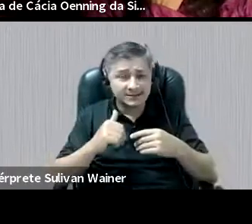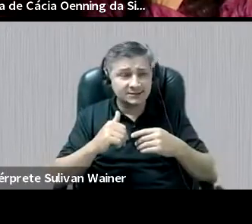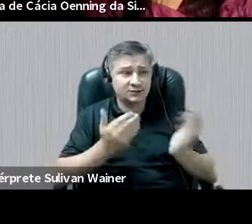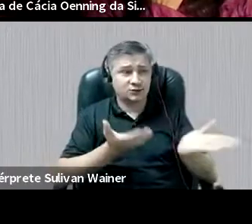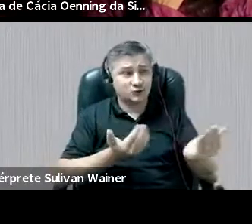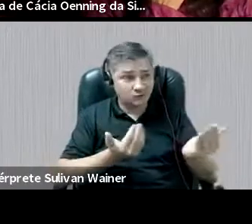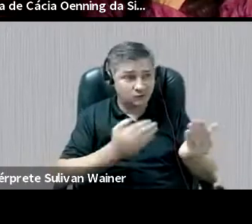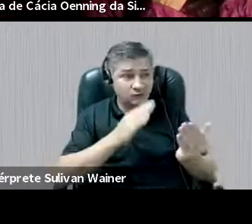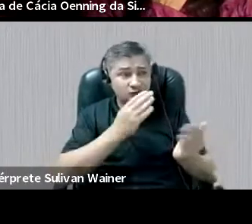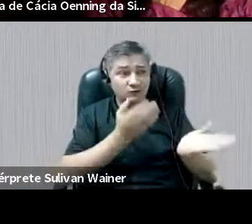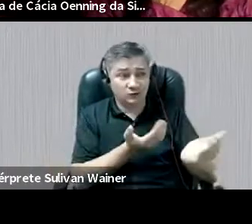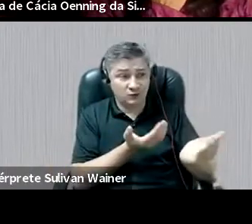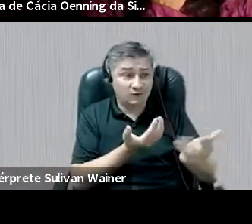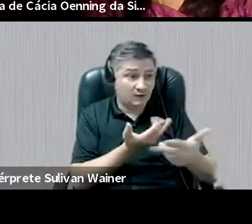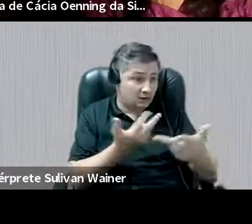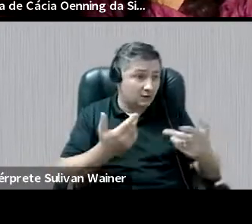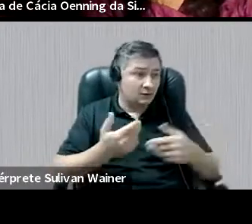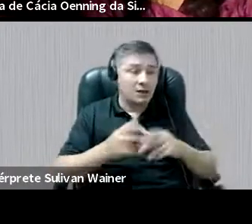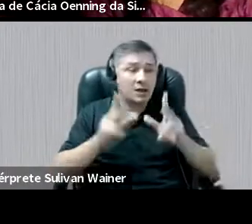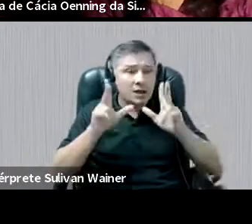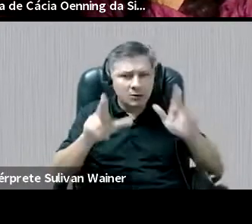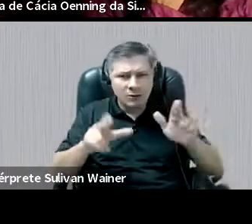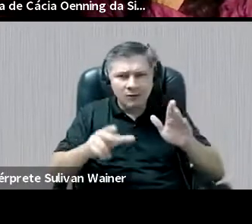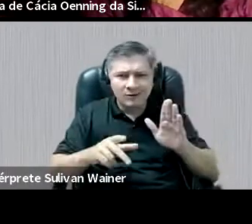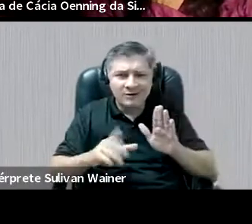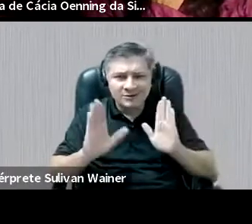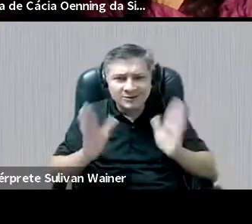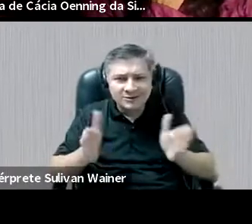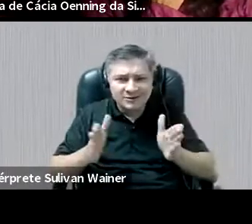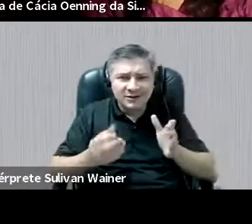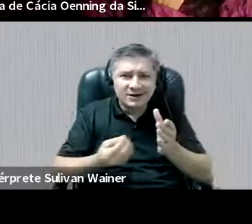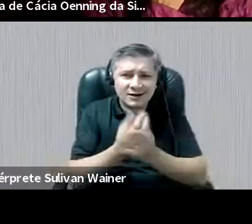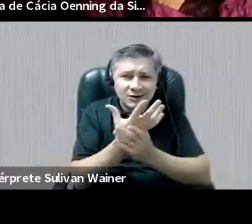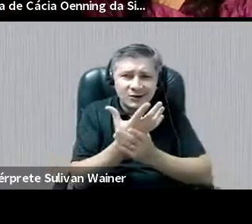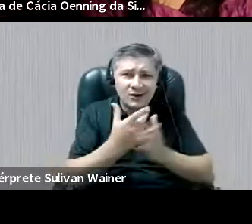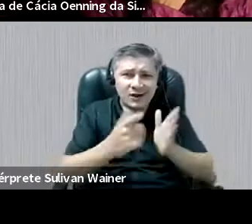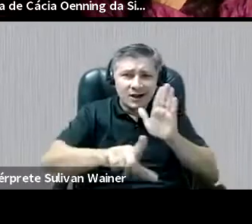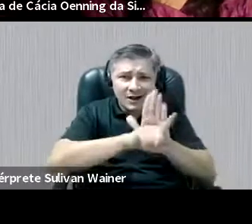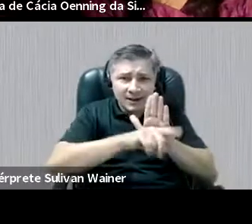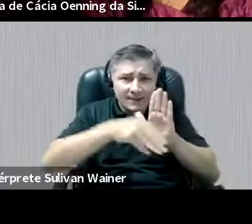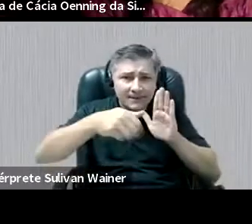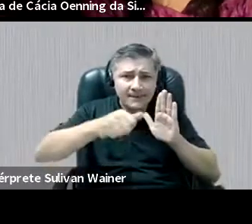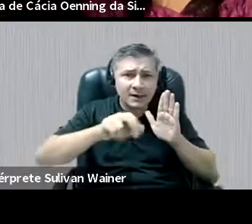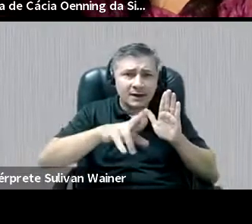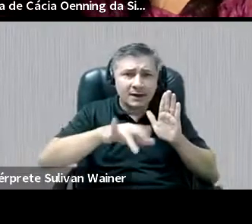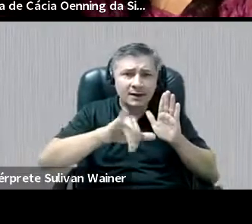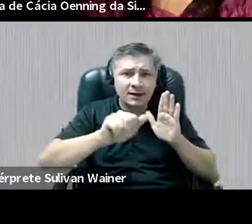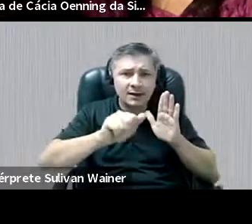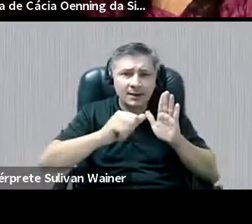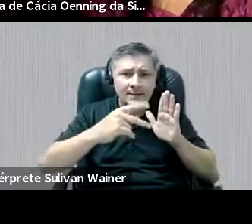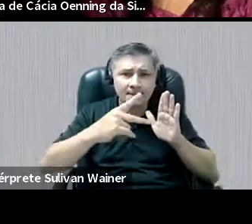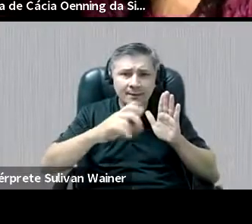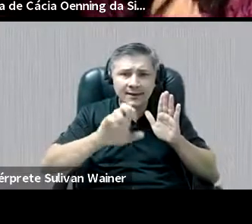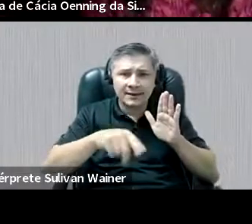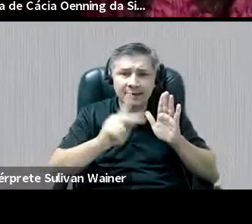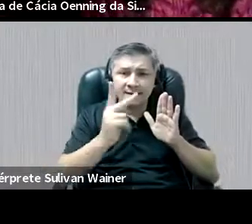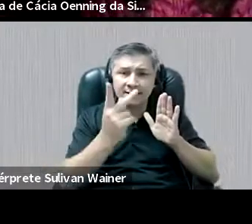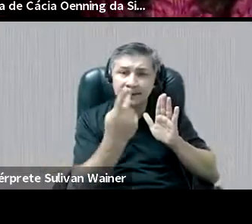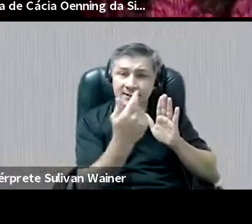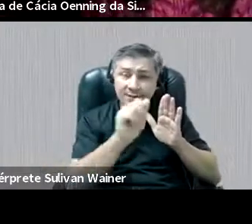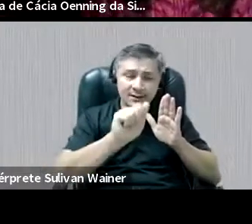da mesma forma como se tratou a lei, como se construiu juridicamente a lei Maria da Penha e outras leis, como